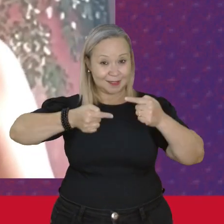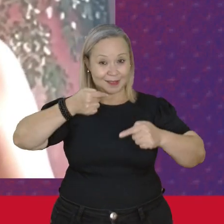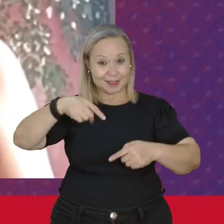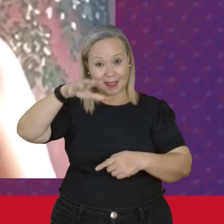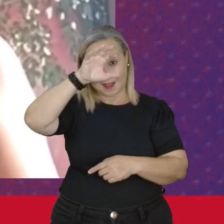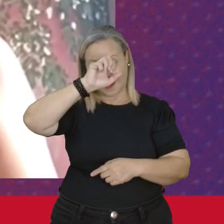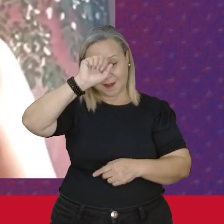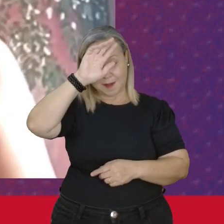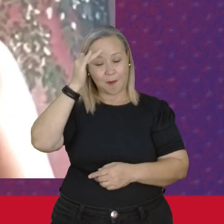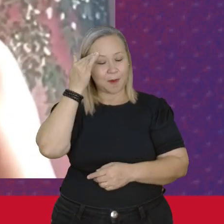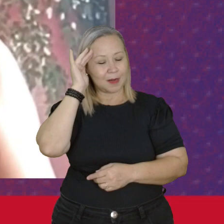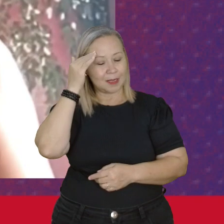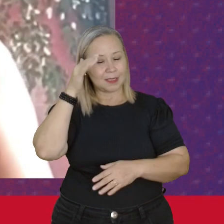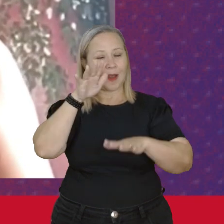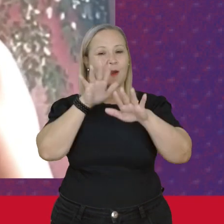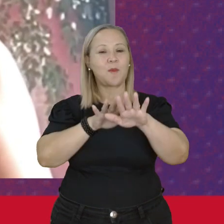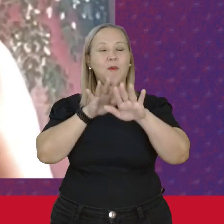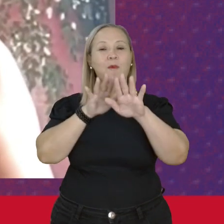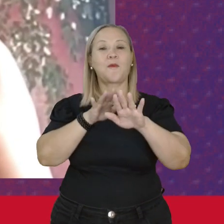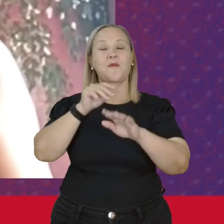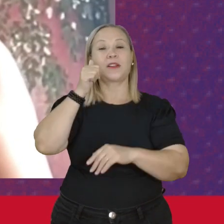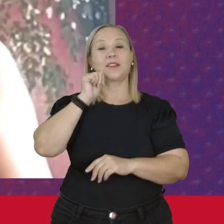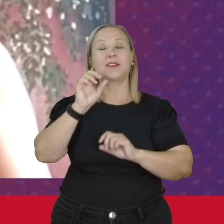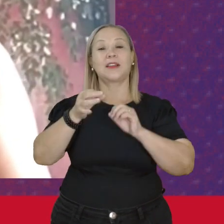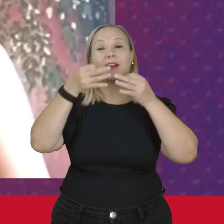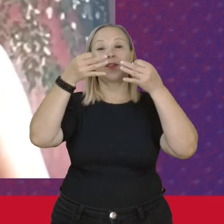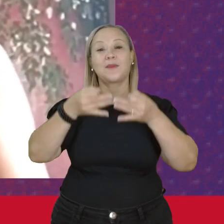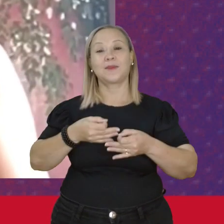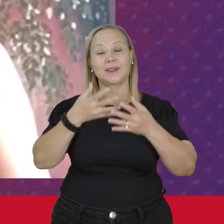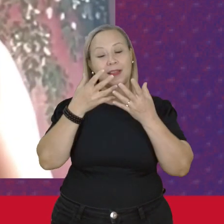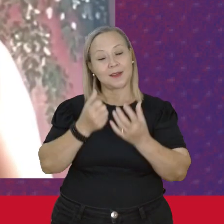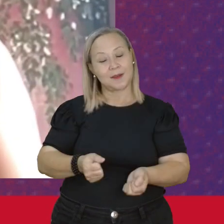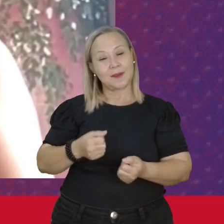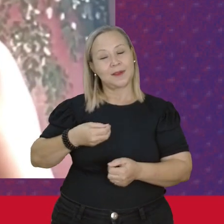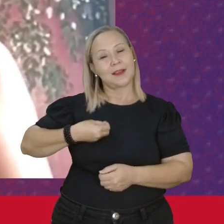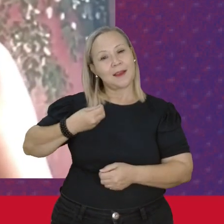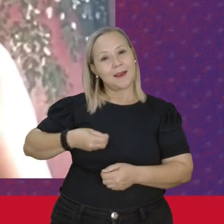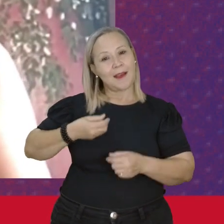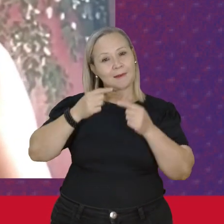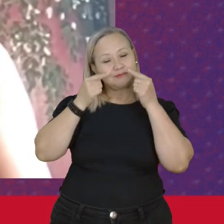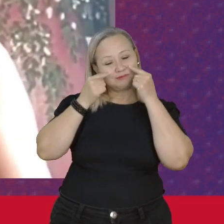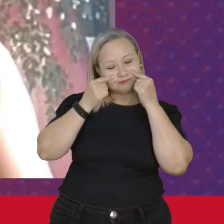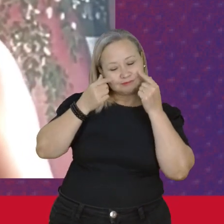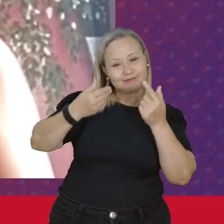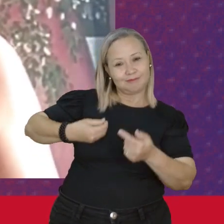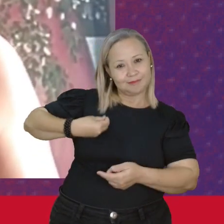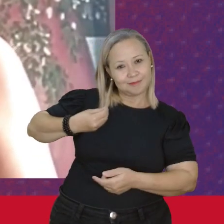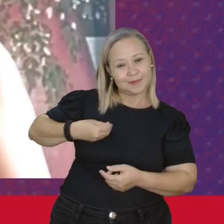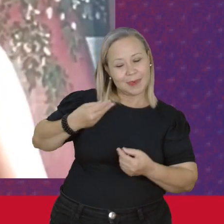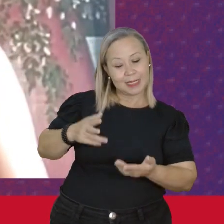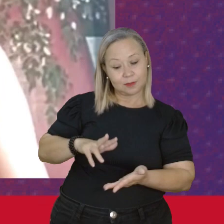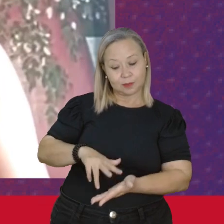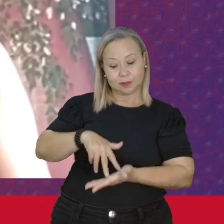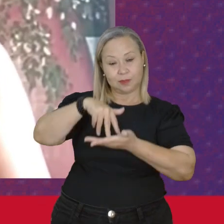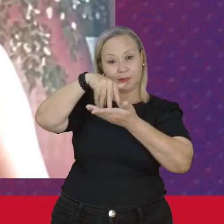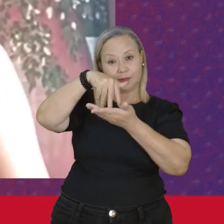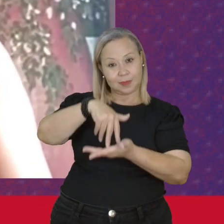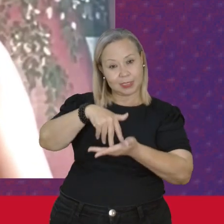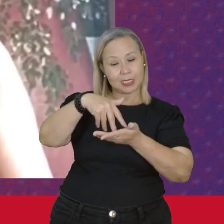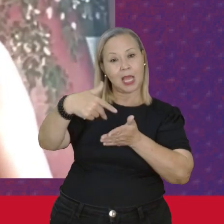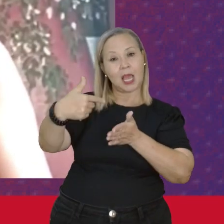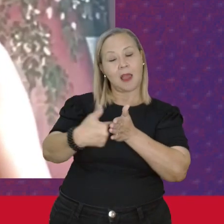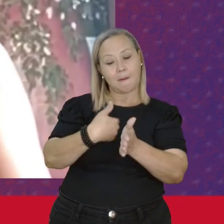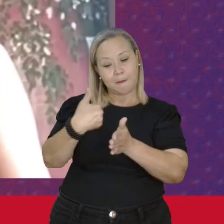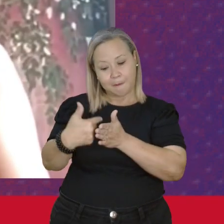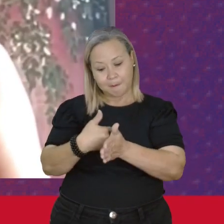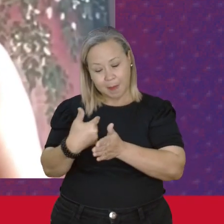o movimento Das mulheres E com certeza Nós vamos Estar aqui À disposição Para perguntas